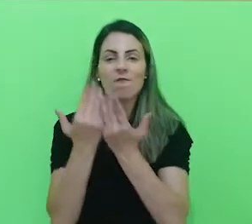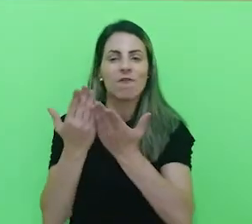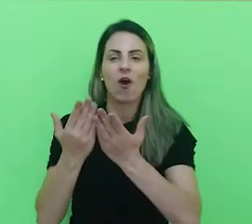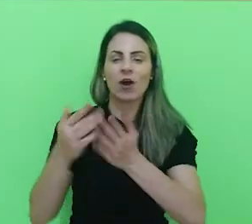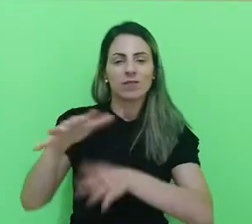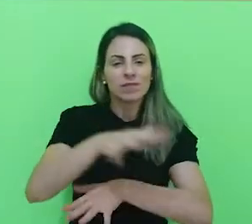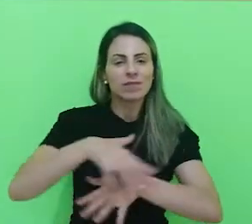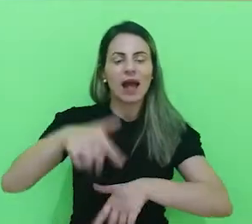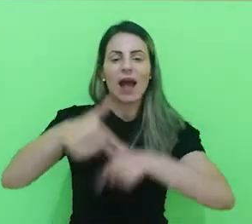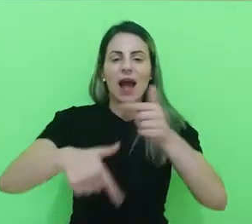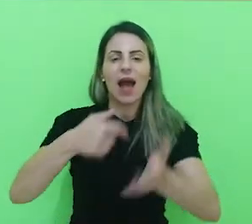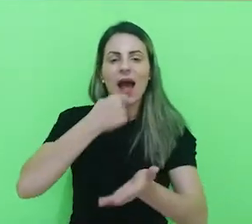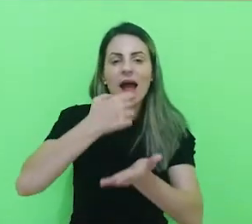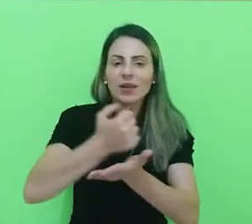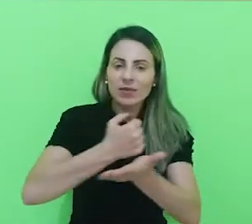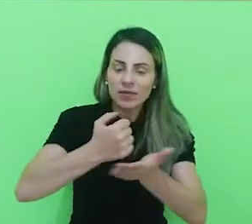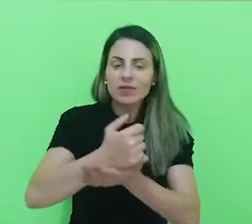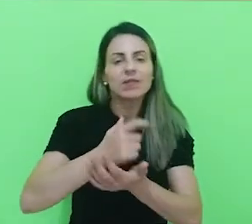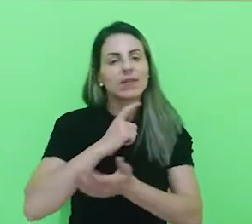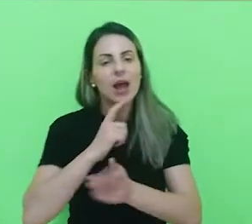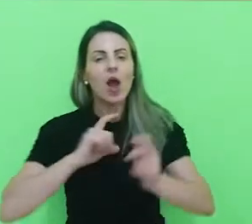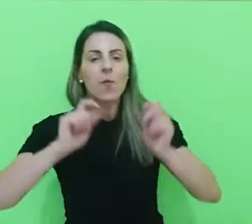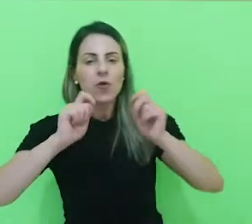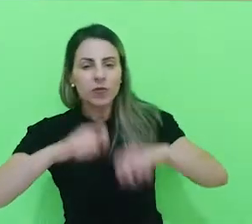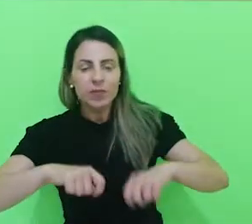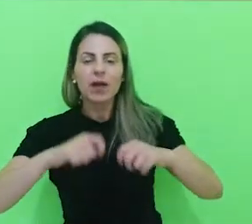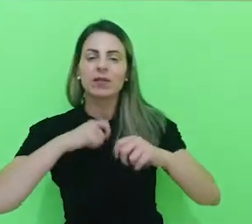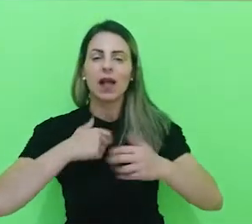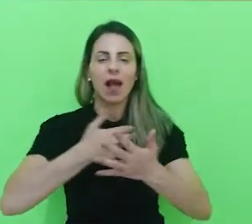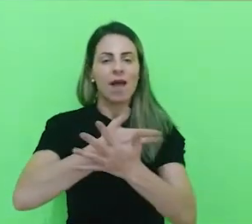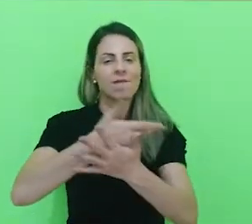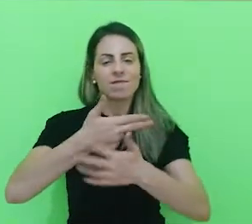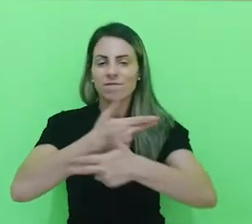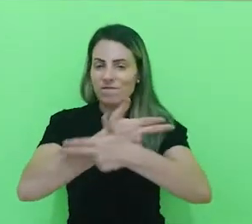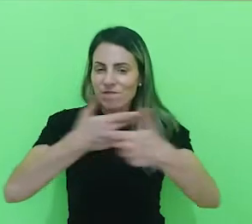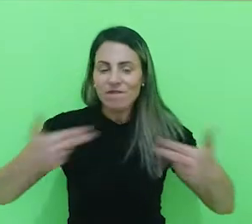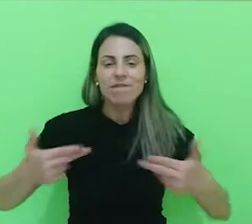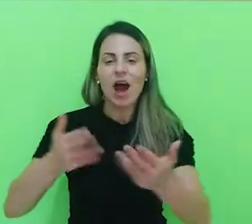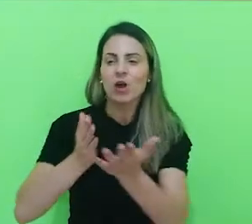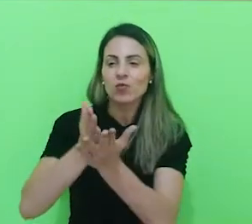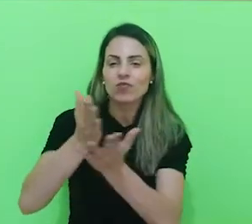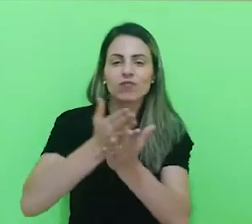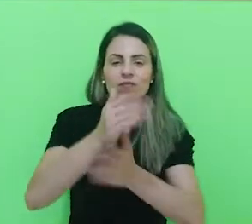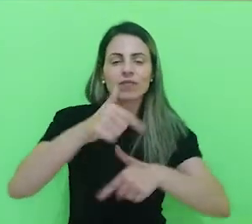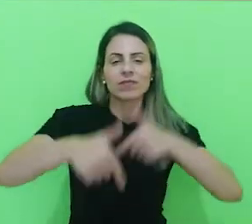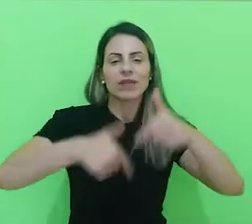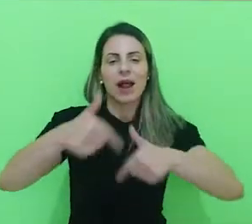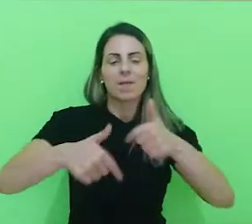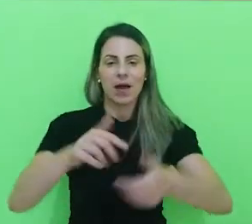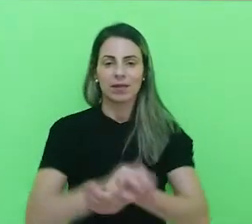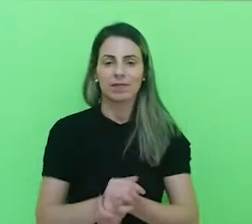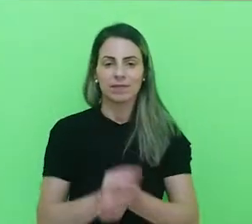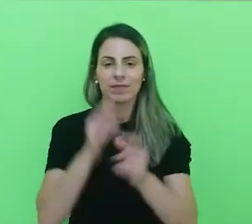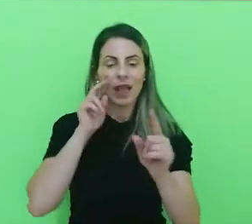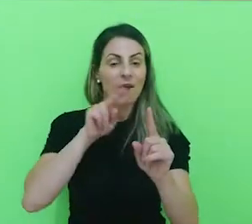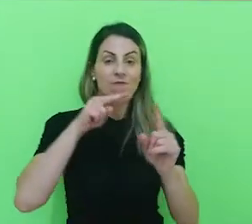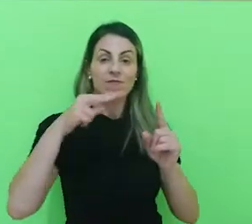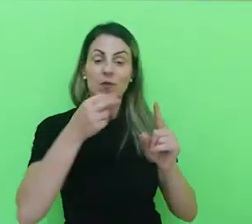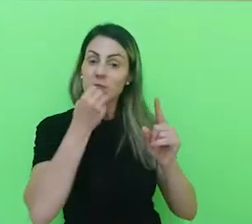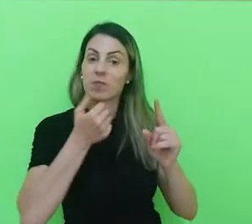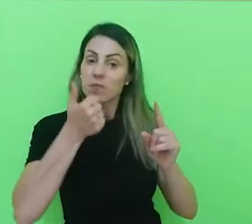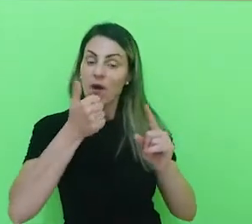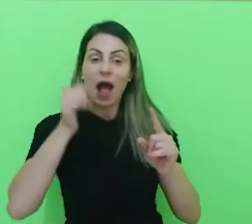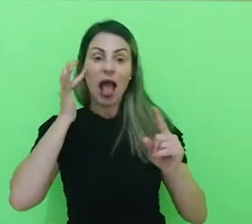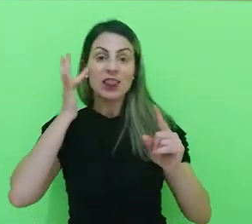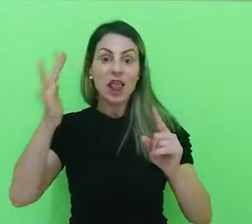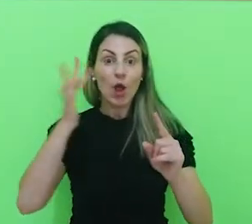então ele te confere realmente essa possibilidade de ir campo para a área, depois de formado, com uma visão muito boa, tanto da